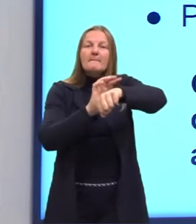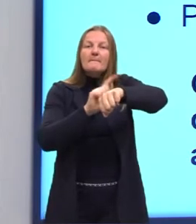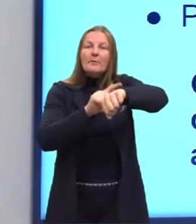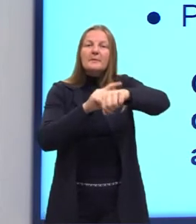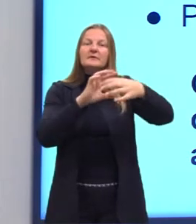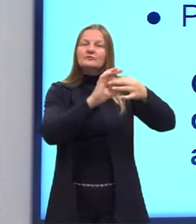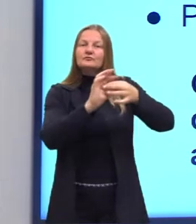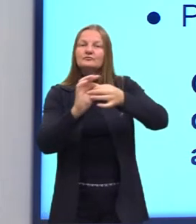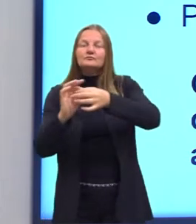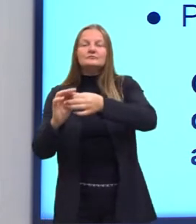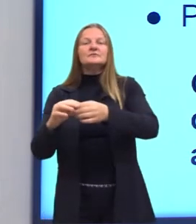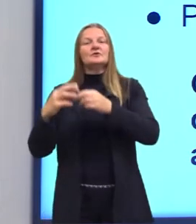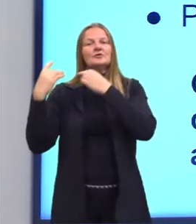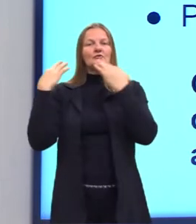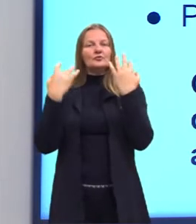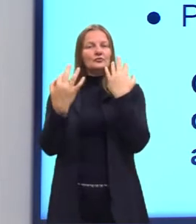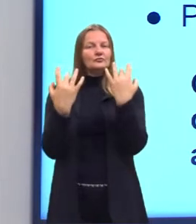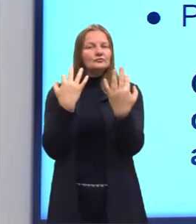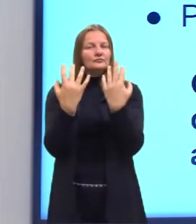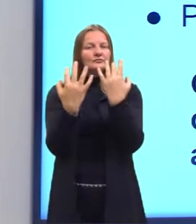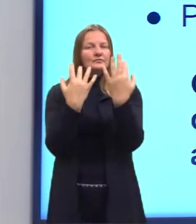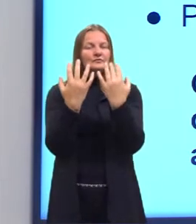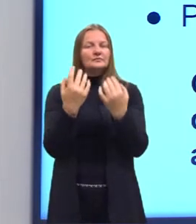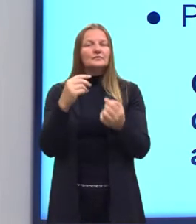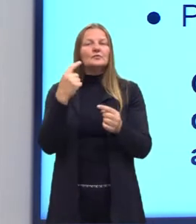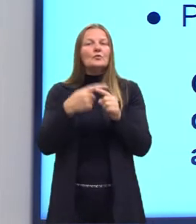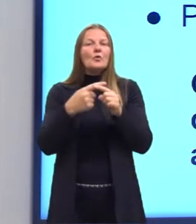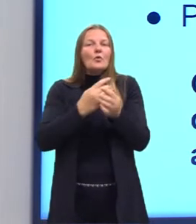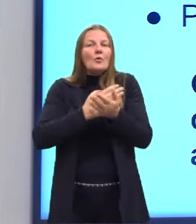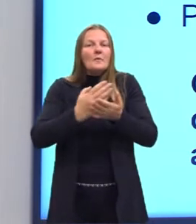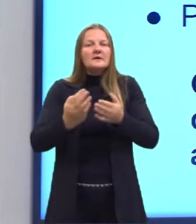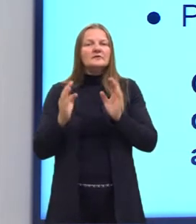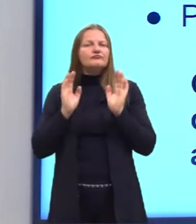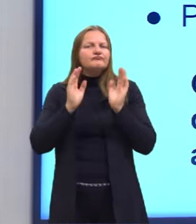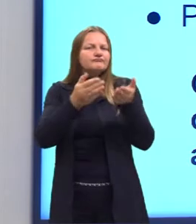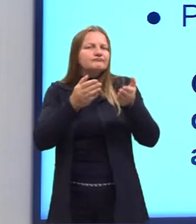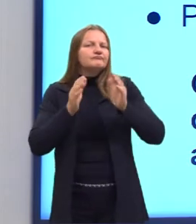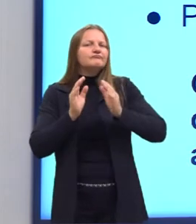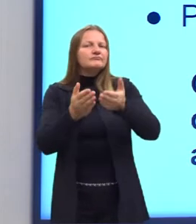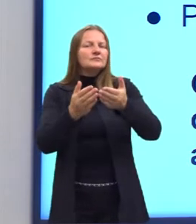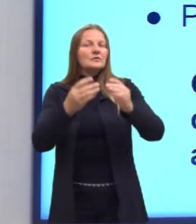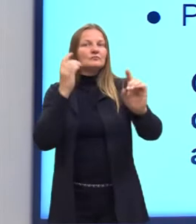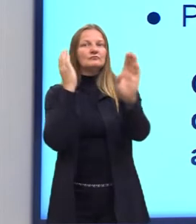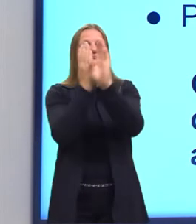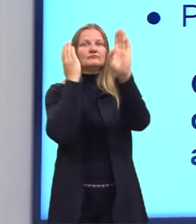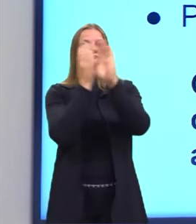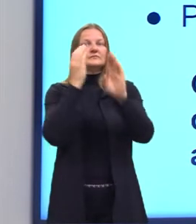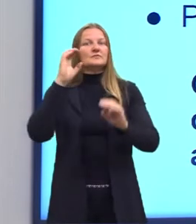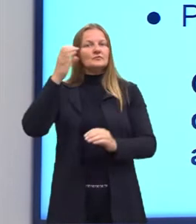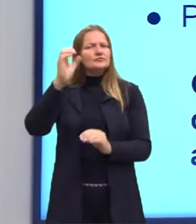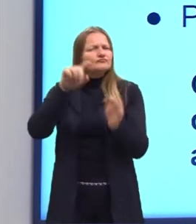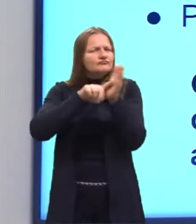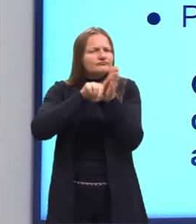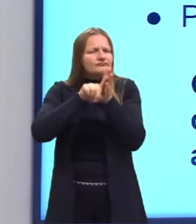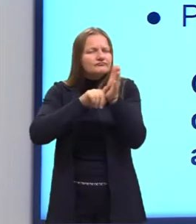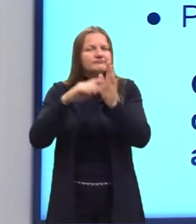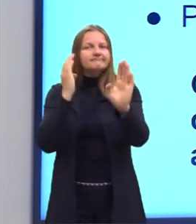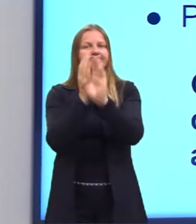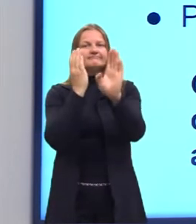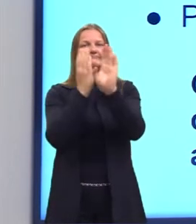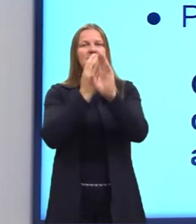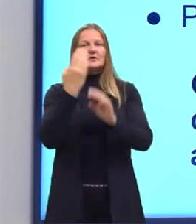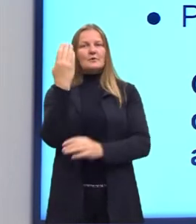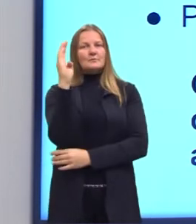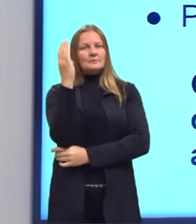tempo. Então, o naturalismo tem raízes o quê? Mais voltadas para as descobertas científicas que estavam permeando a